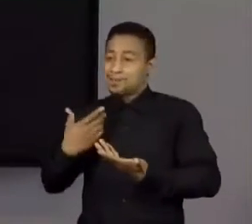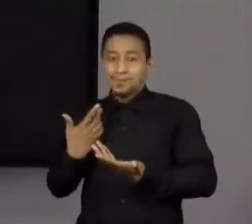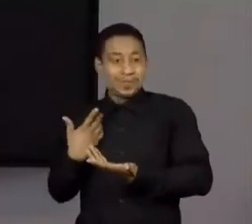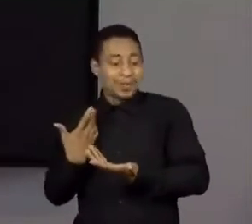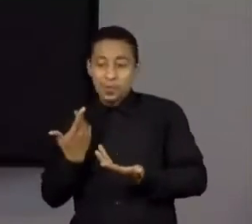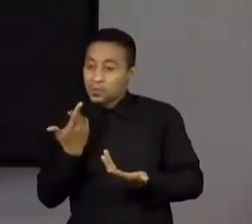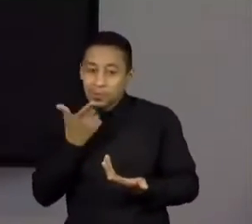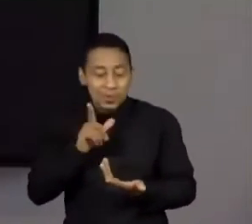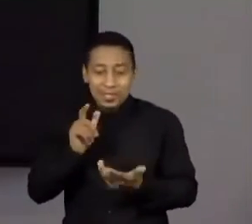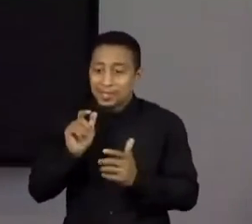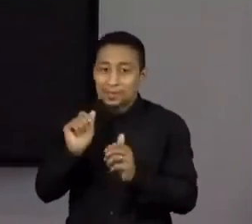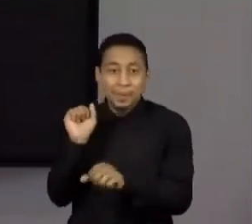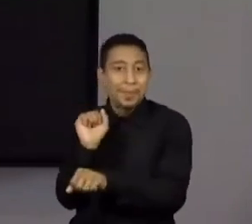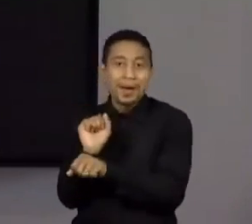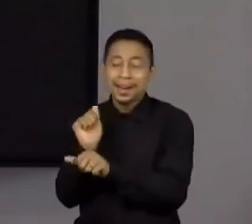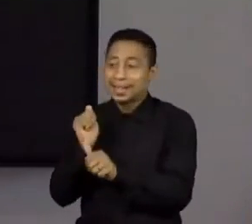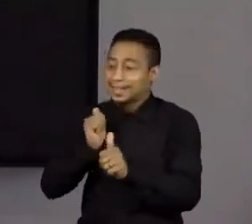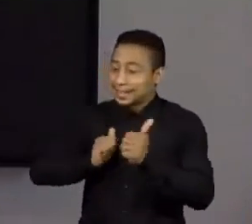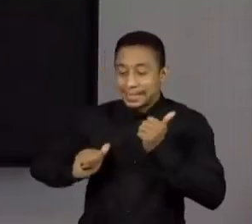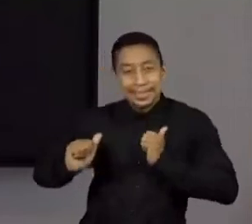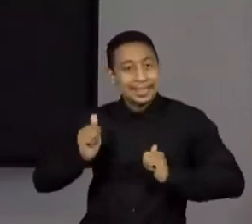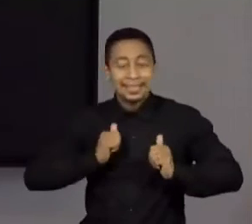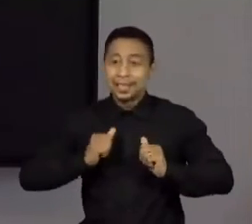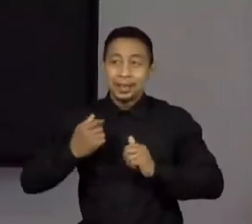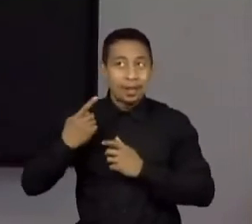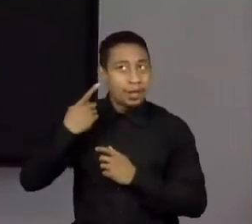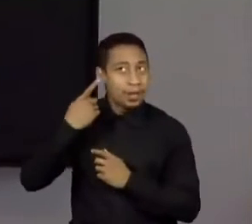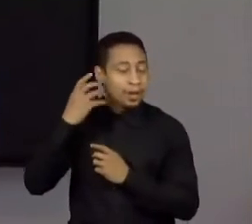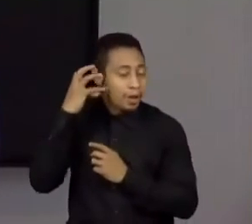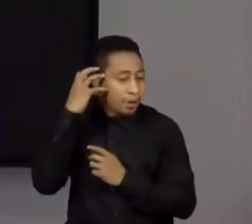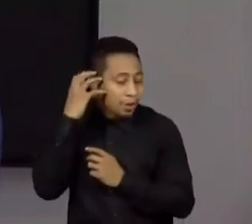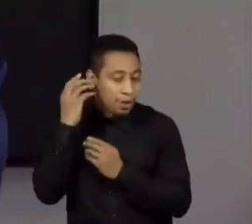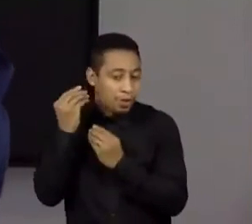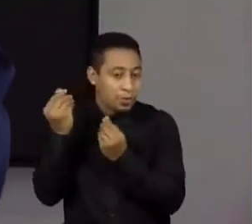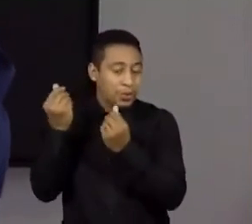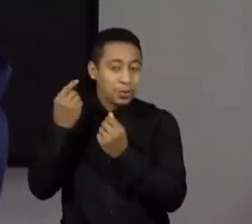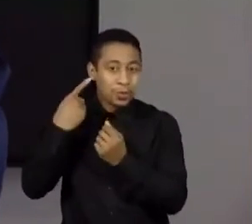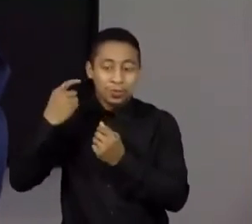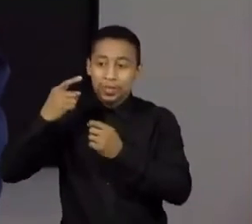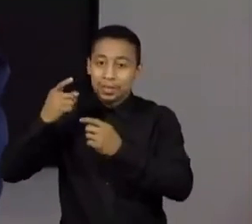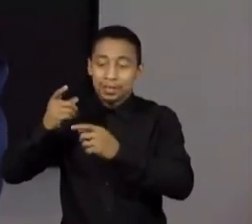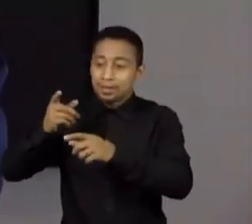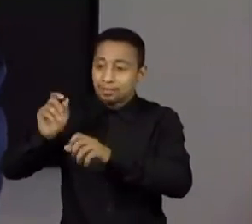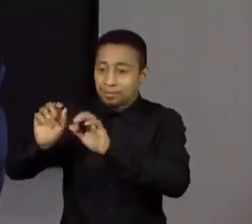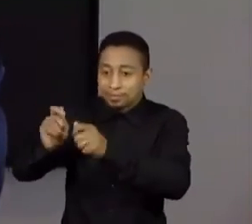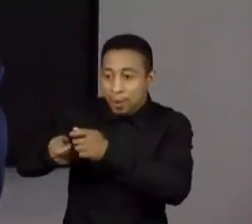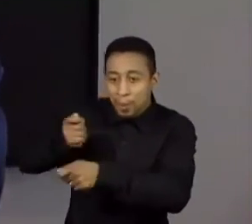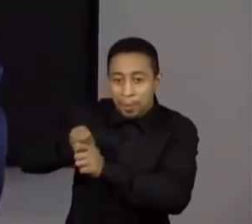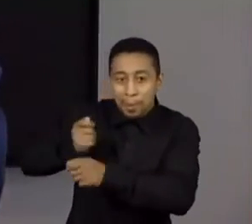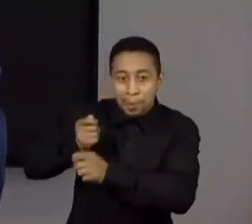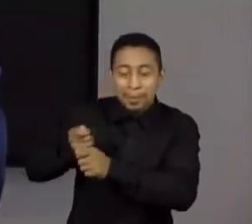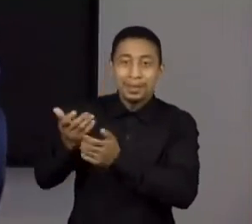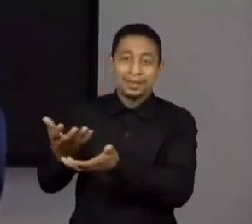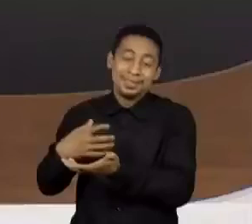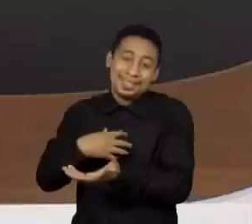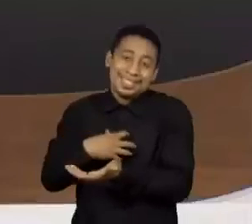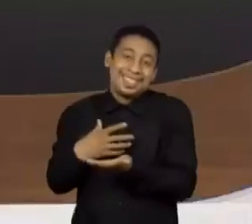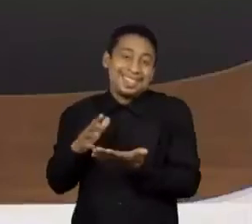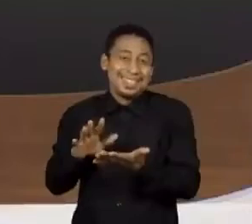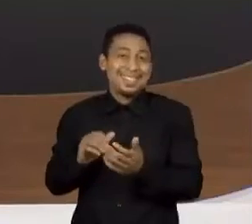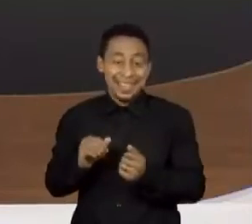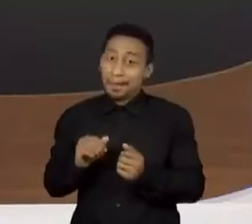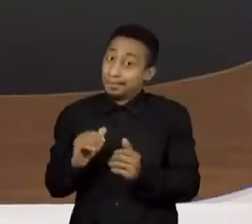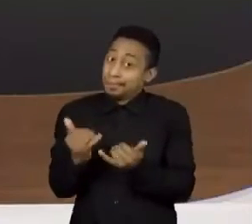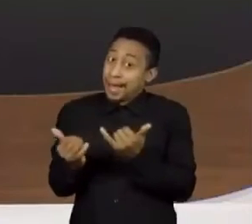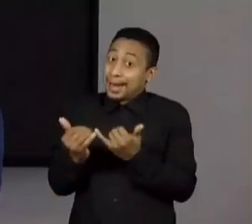E parece que eu ouço uma orquestra tocando, vai por aí. Maravilhoso. É uma torturinha assim. Torturinha.